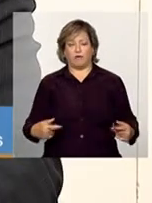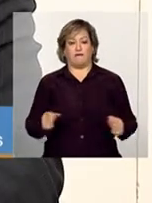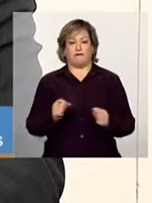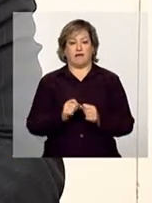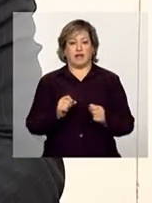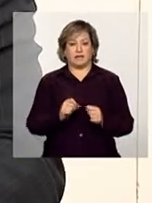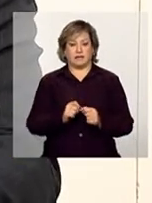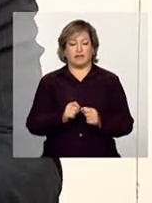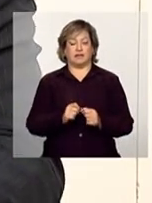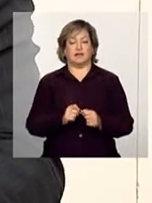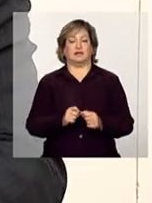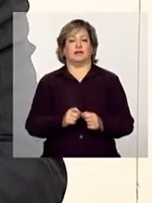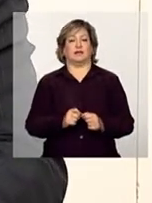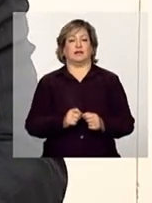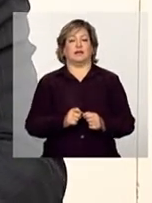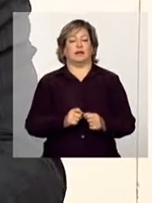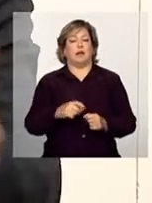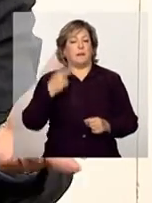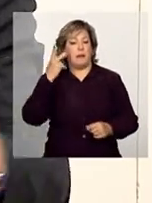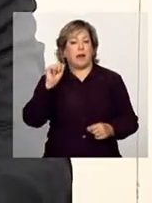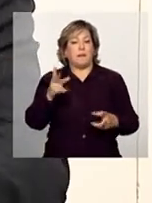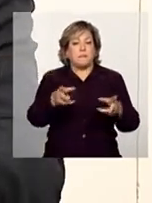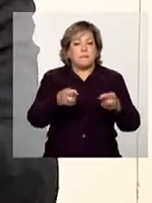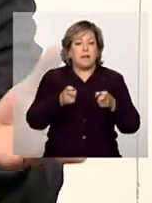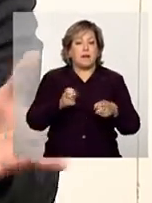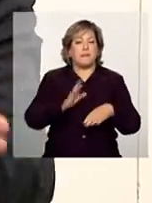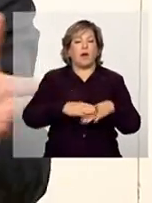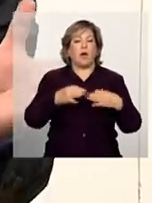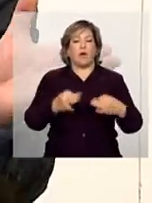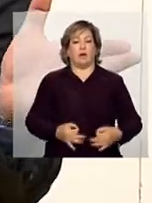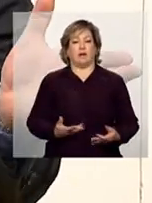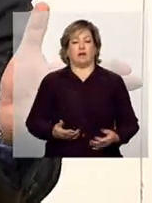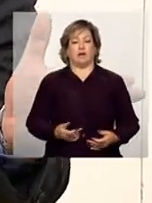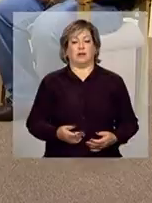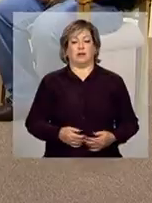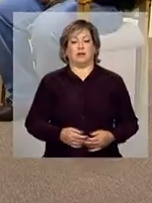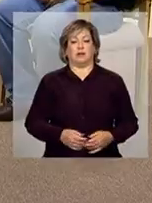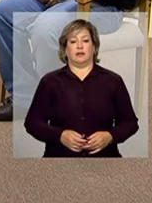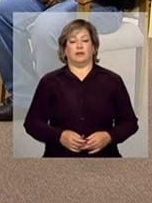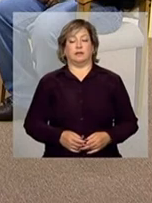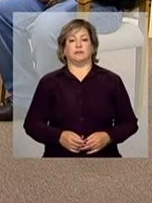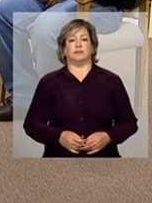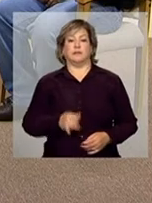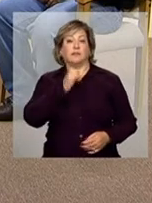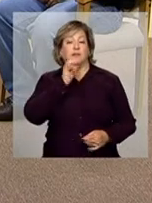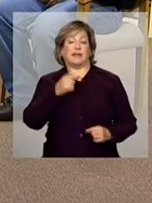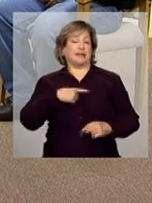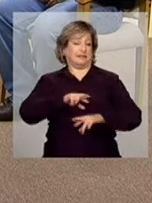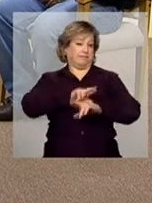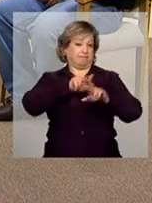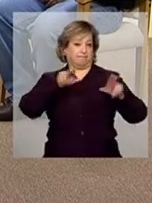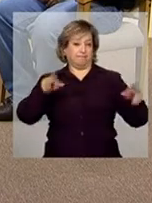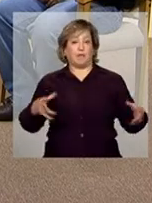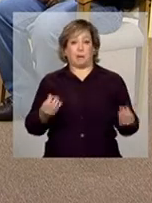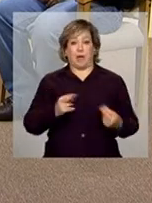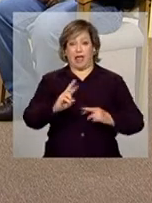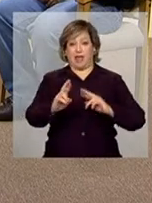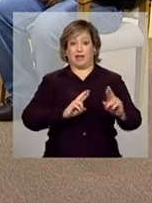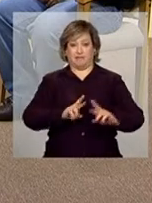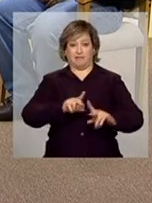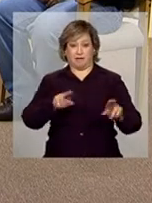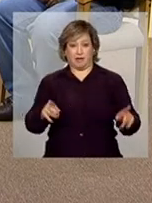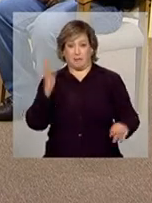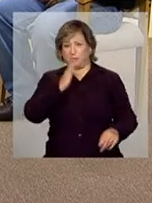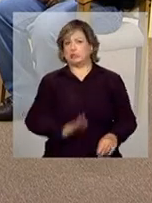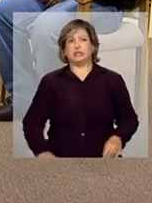corretamente. Até porque deve ser uma diversidade, são muitas respostas diferentes para um Brasil